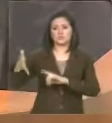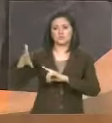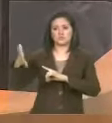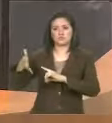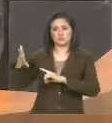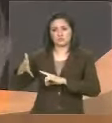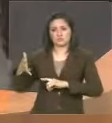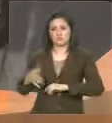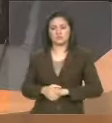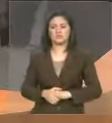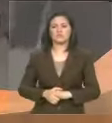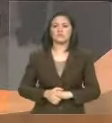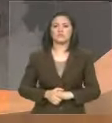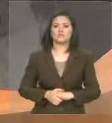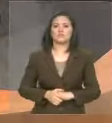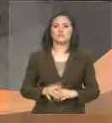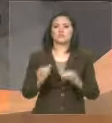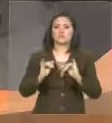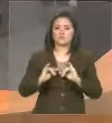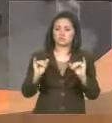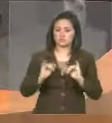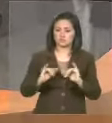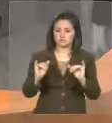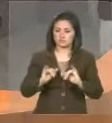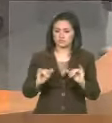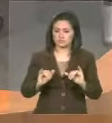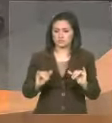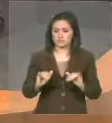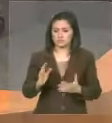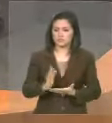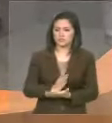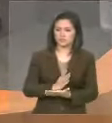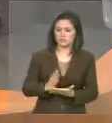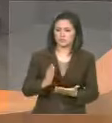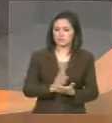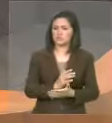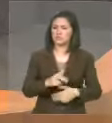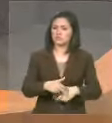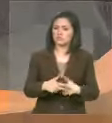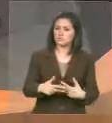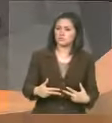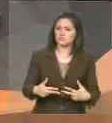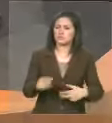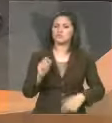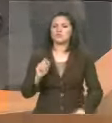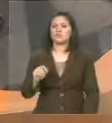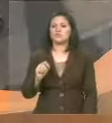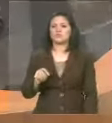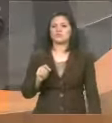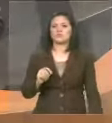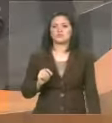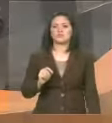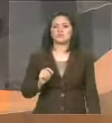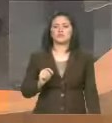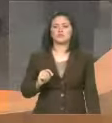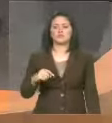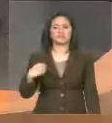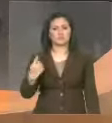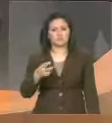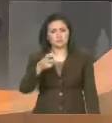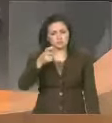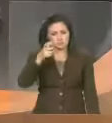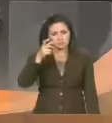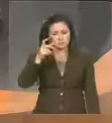algumas atitudes que temos observados do